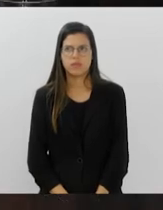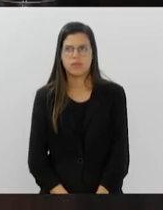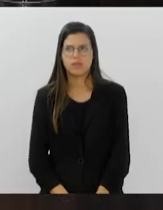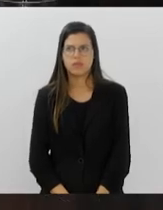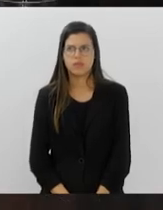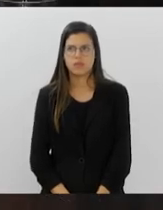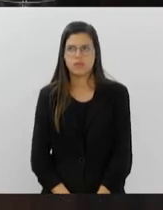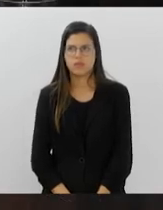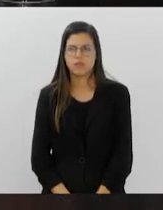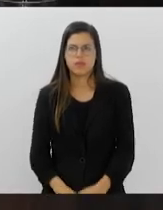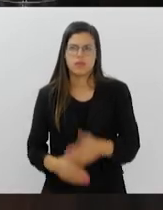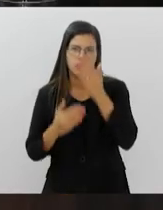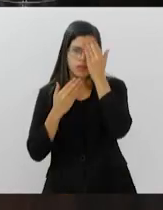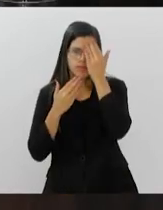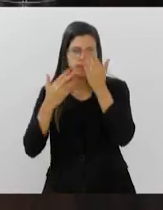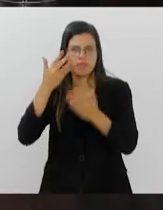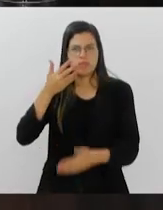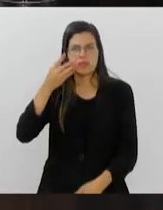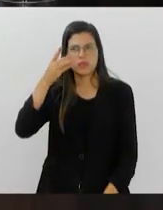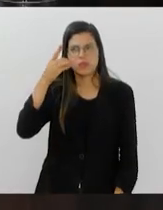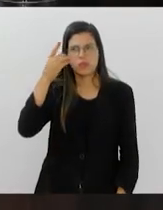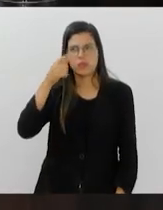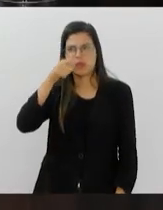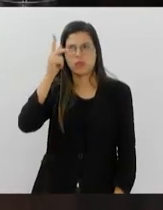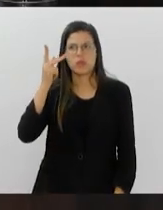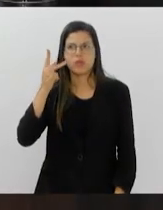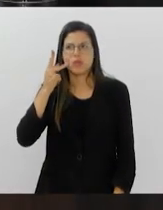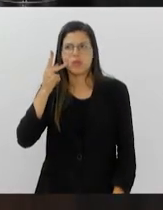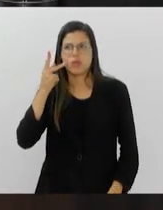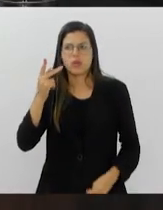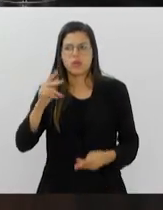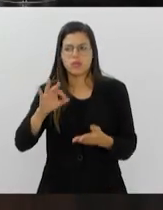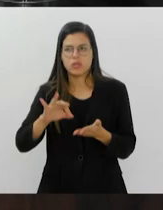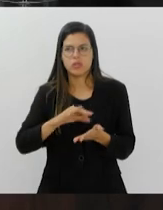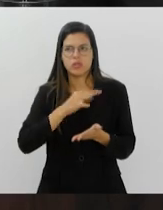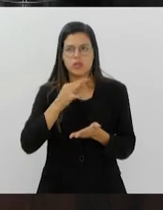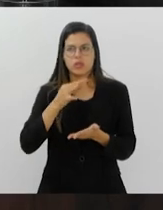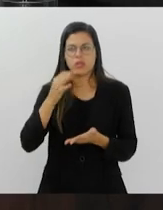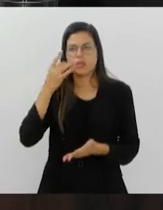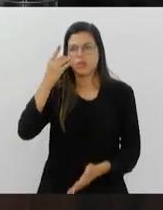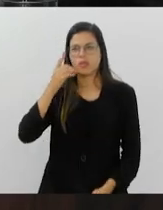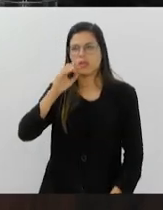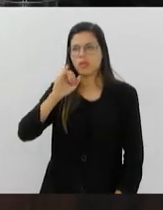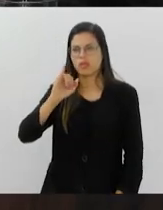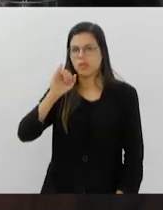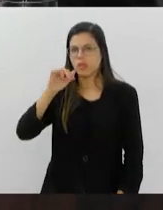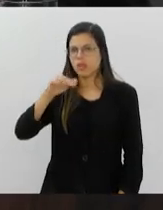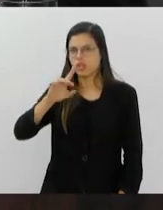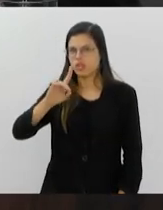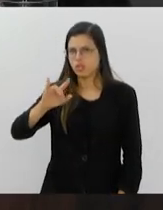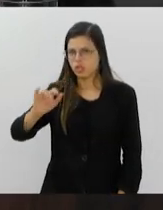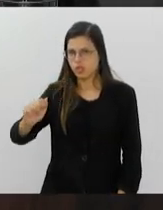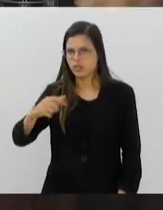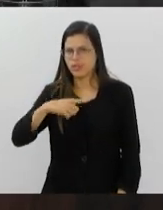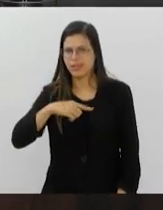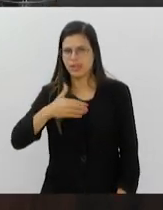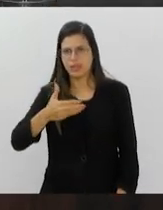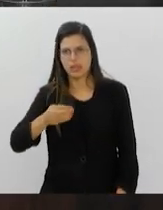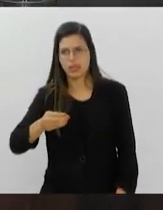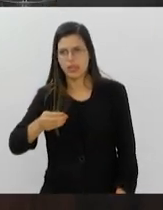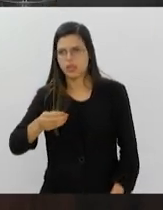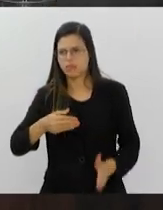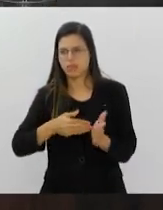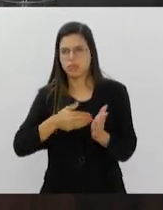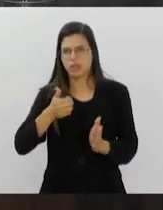Agradecendo as palavras do nobre deputado Luiz Paulo, a nobre deputada escrita é a deputada Índia, que dispõe de 10 a 15 minutos. A